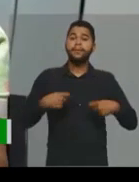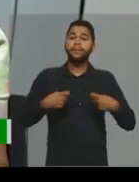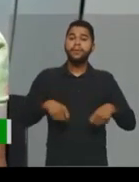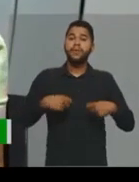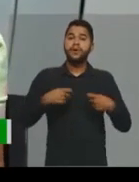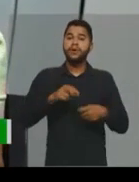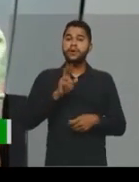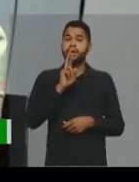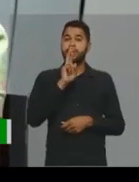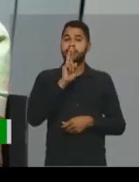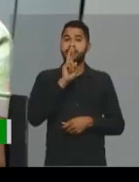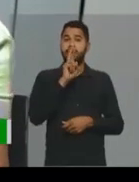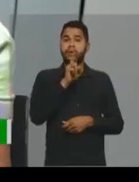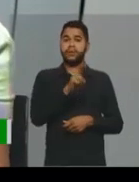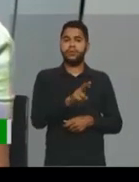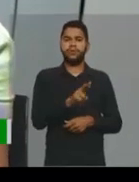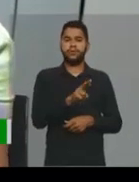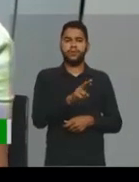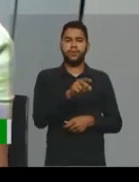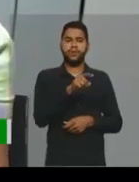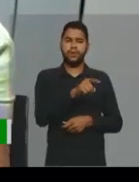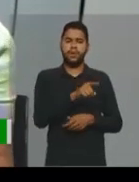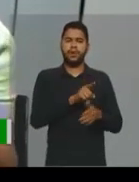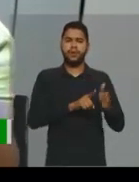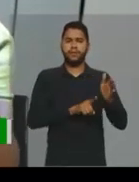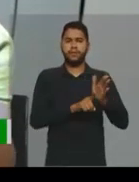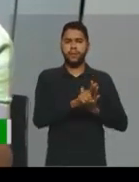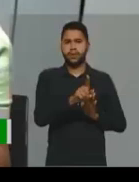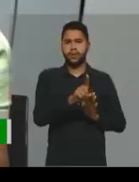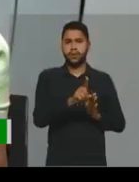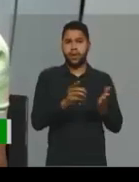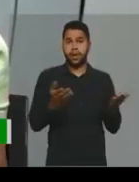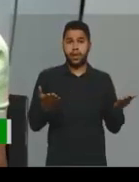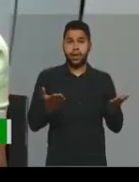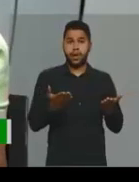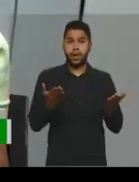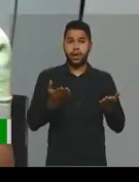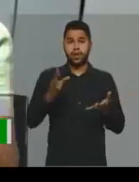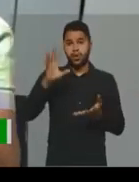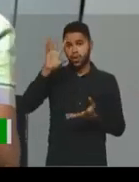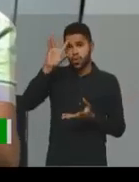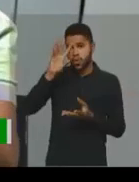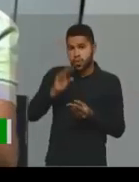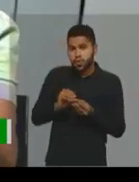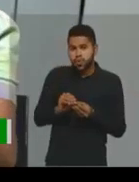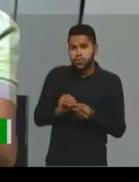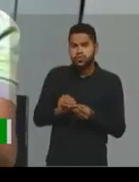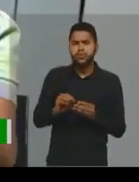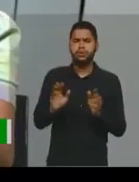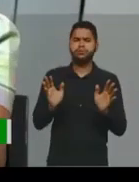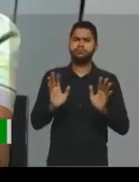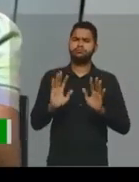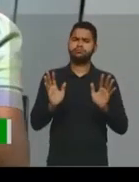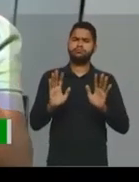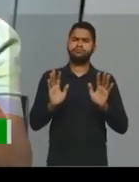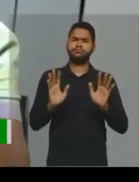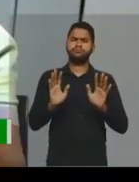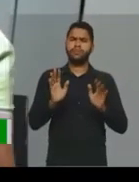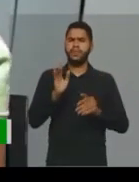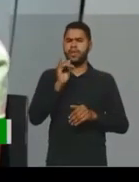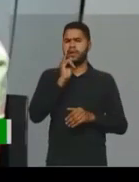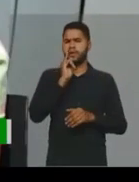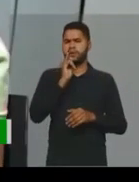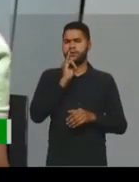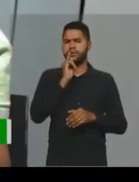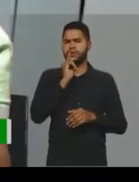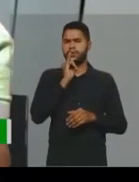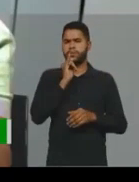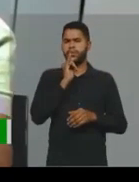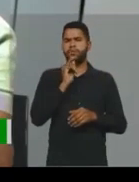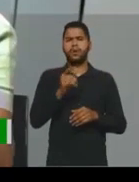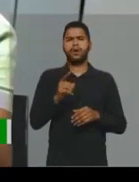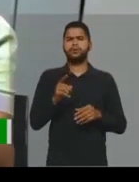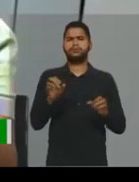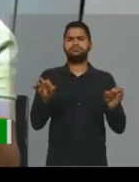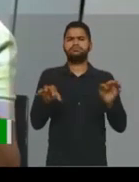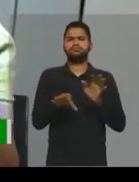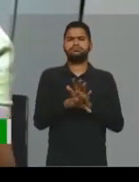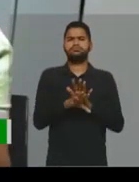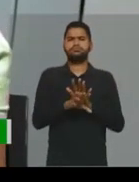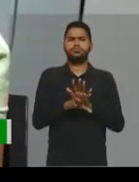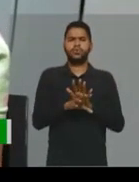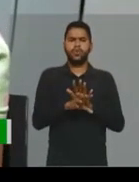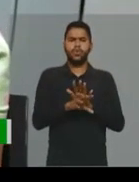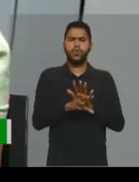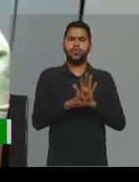responder aquela pergunta. Agora, na conclusão, não. Na conclusão, você vai fechar. Você vai